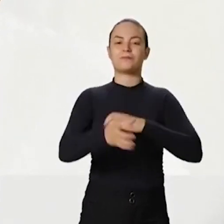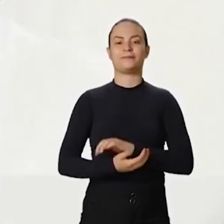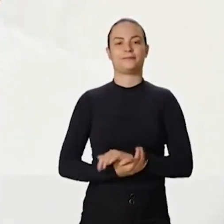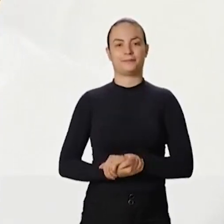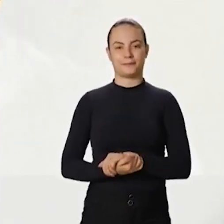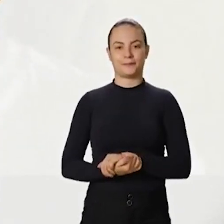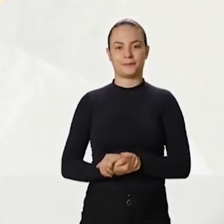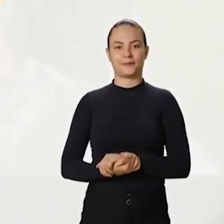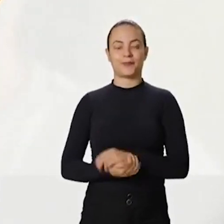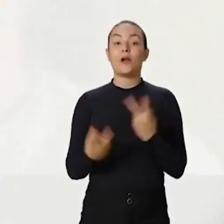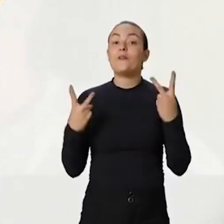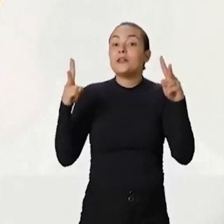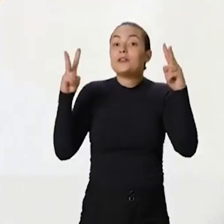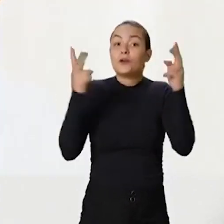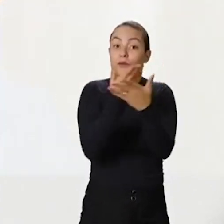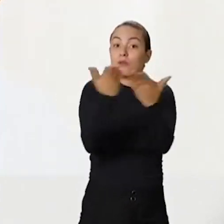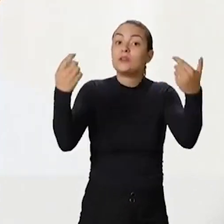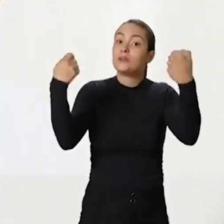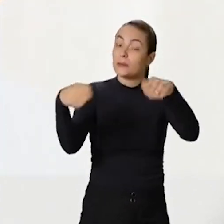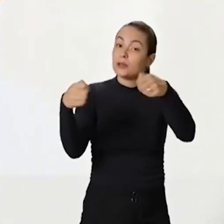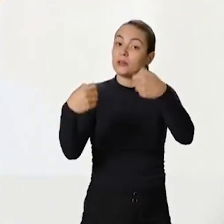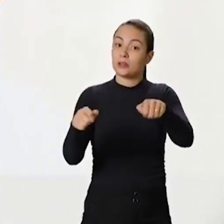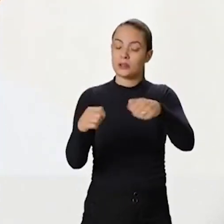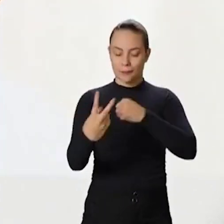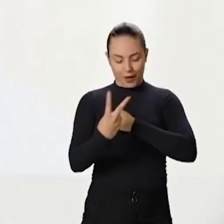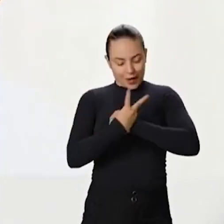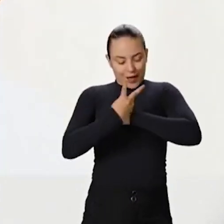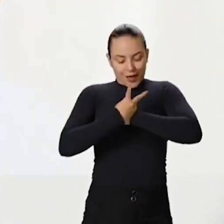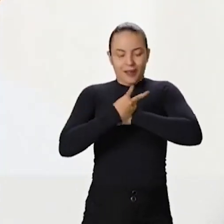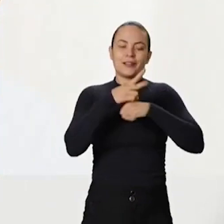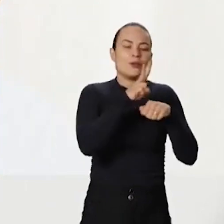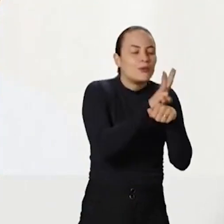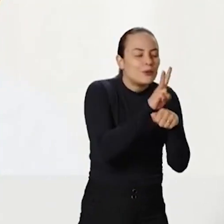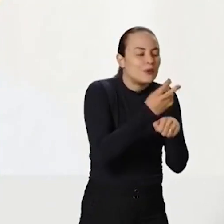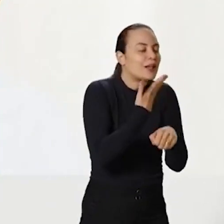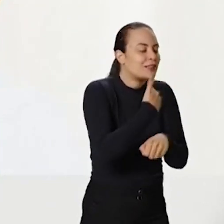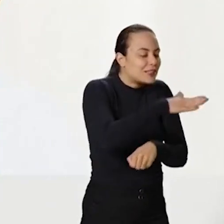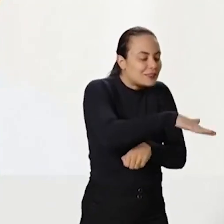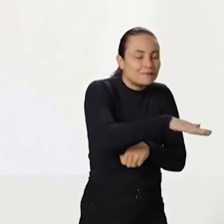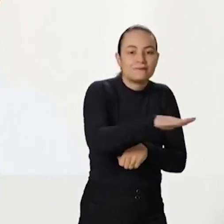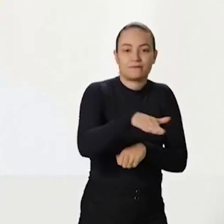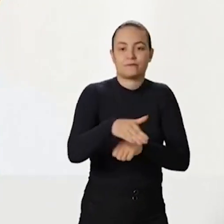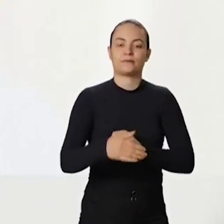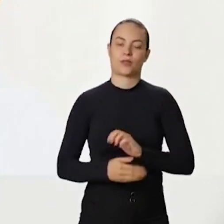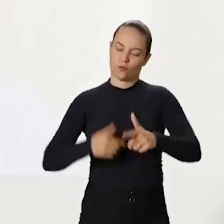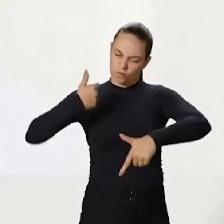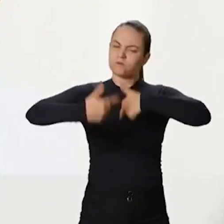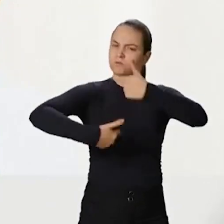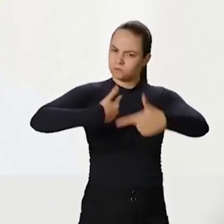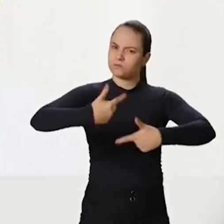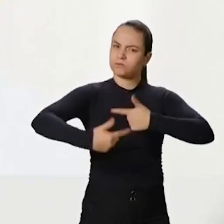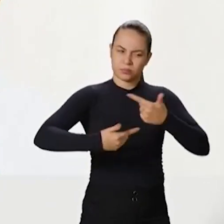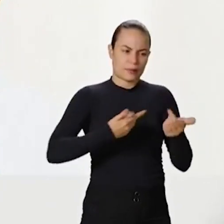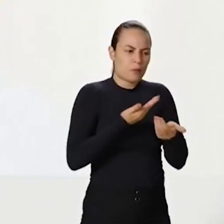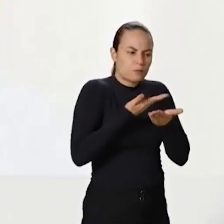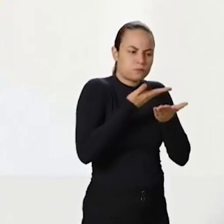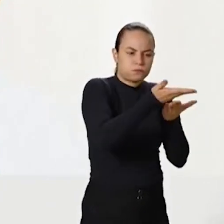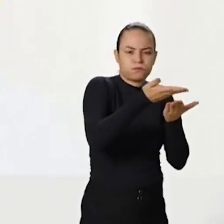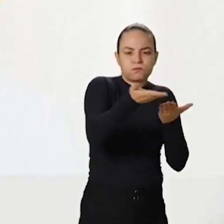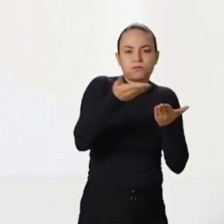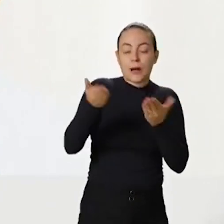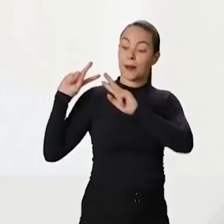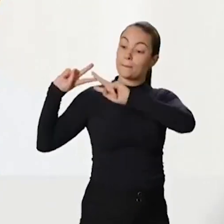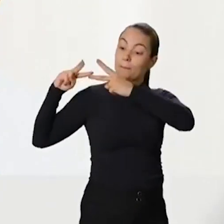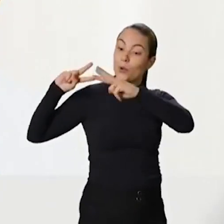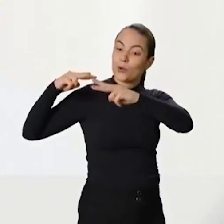Dignidade que você precisa para cuidar de você e seus filhos. É para isso que vou trabalhar, para poder deixar para as